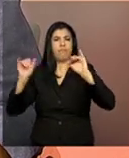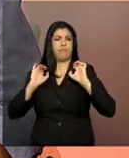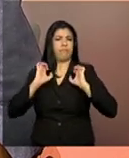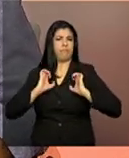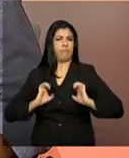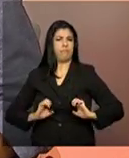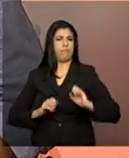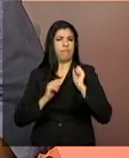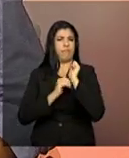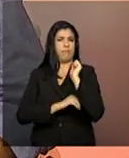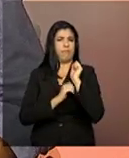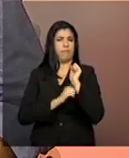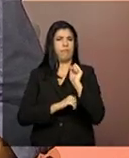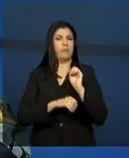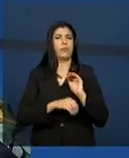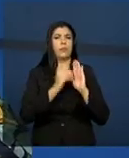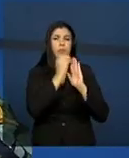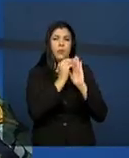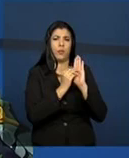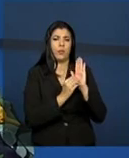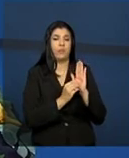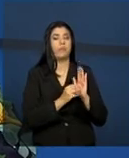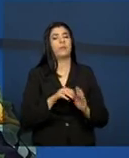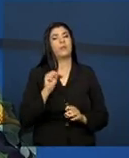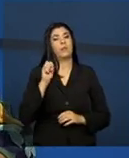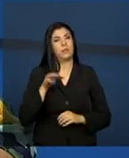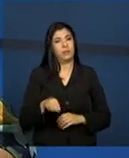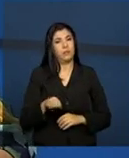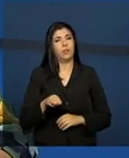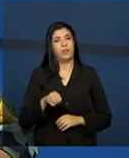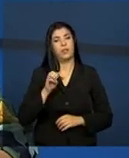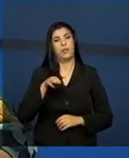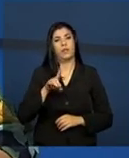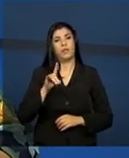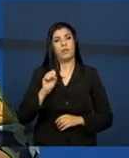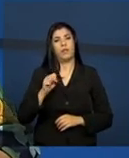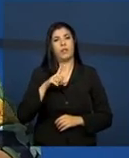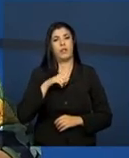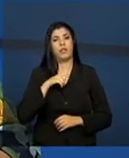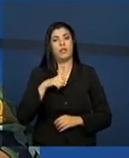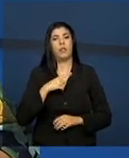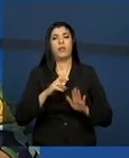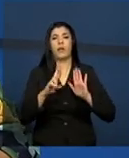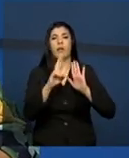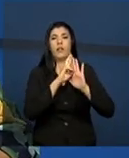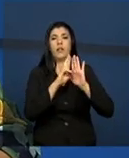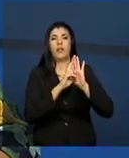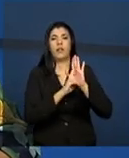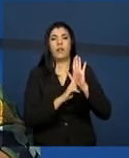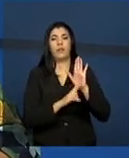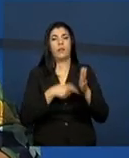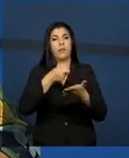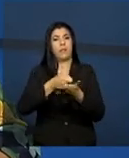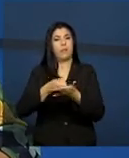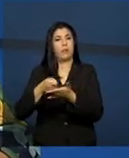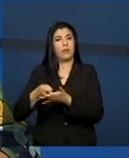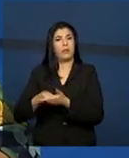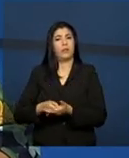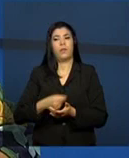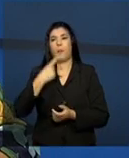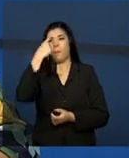sigilosas do prontuário? Sim. O MDS, ele trabalha numa regulamentação que vá tratar desses perfis